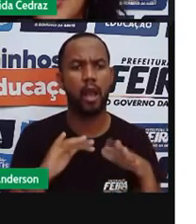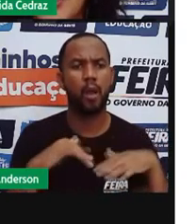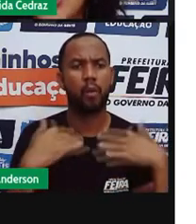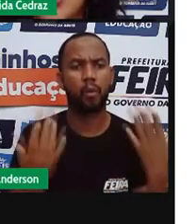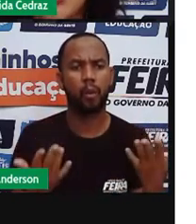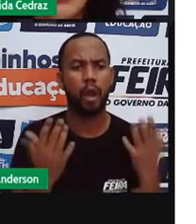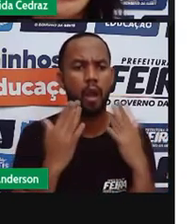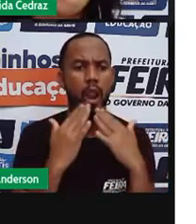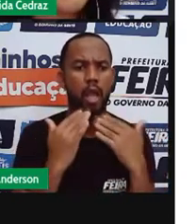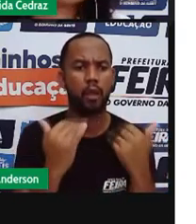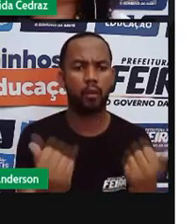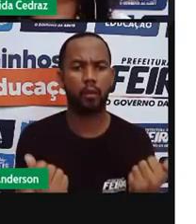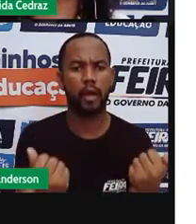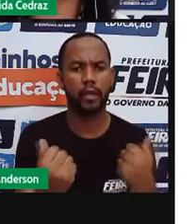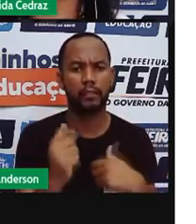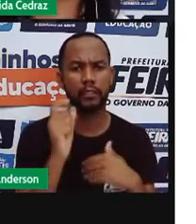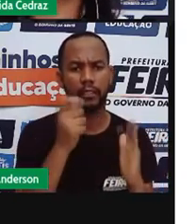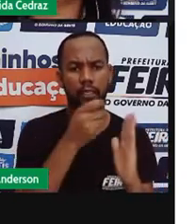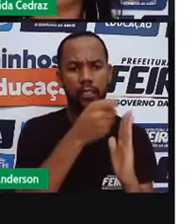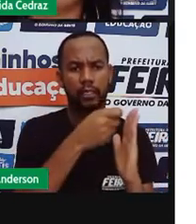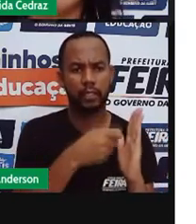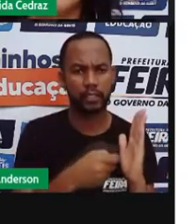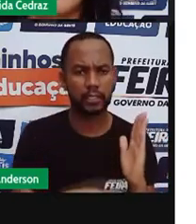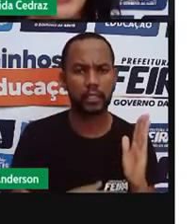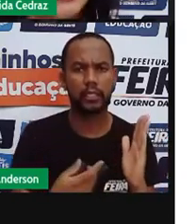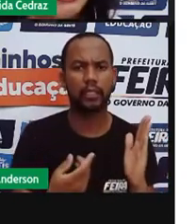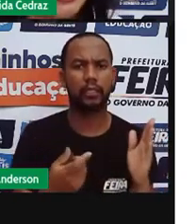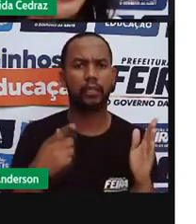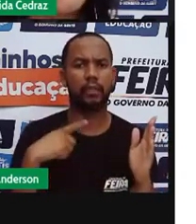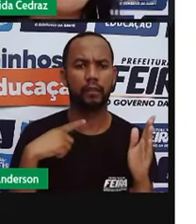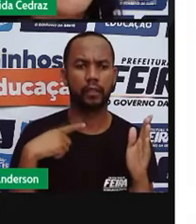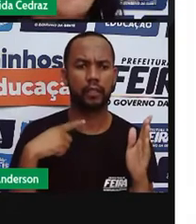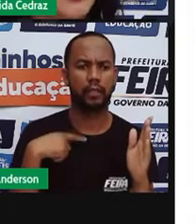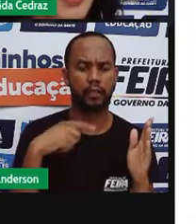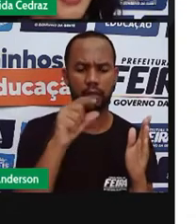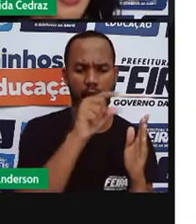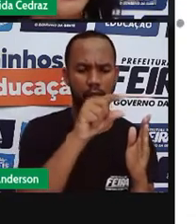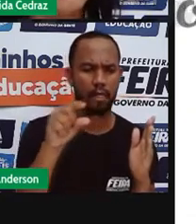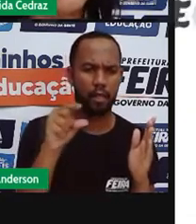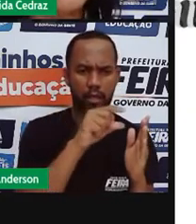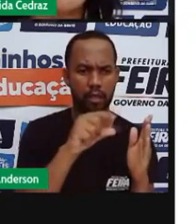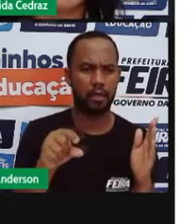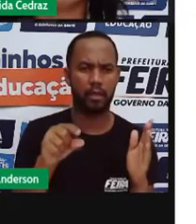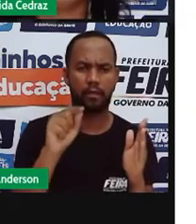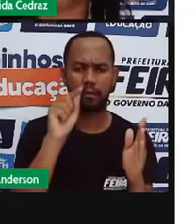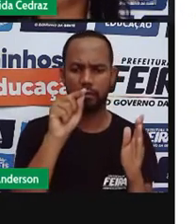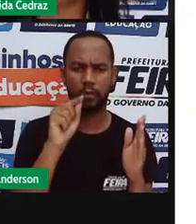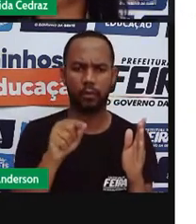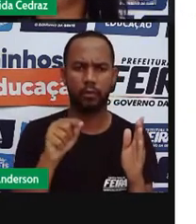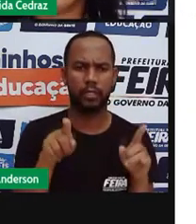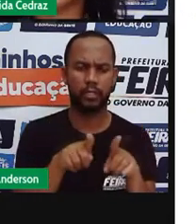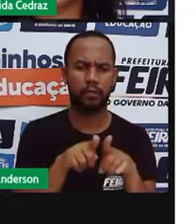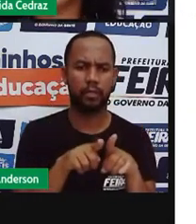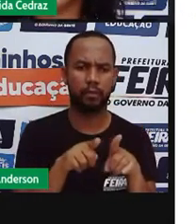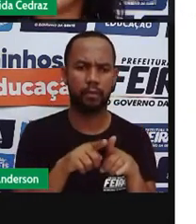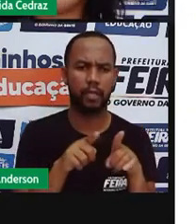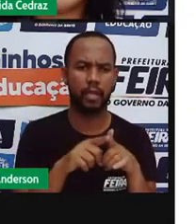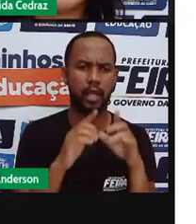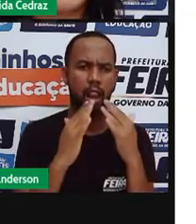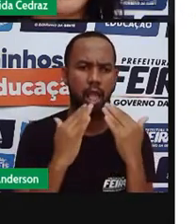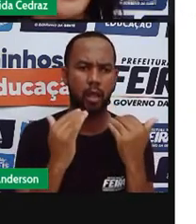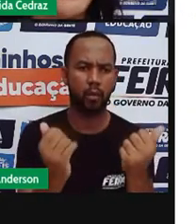texto jornalístico? É escrita em prosa, possui as linhas e os parágrafos. Com uma linguagem